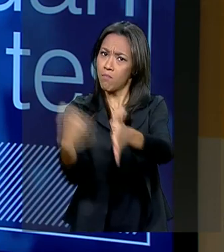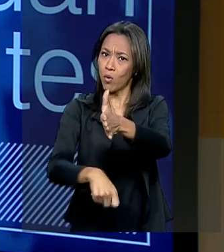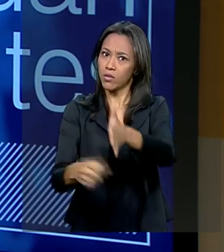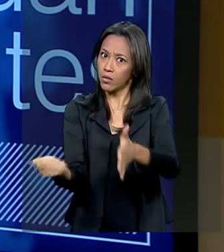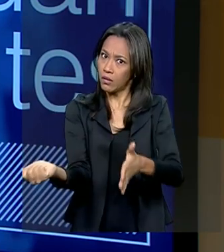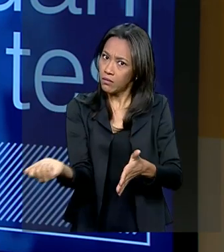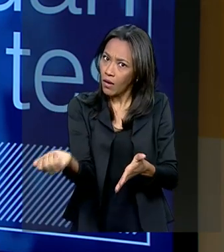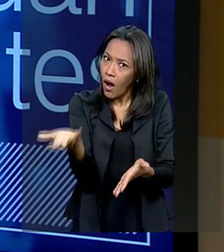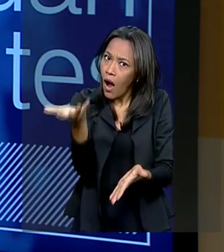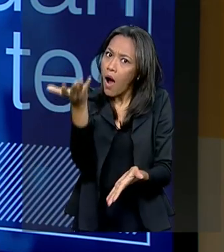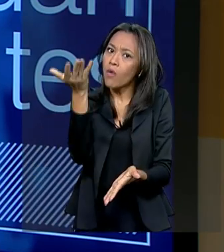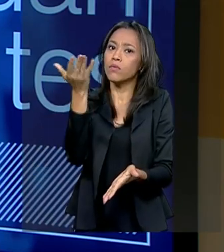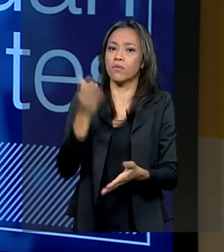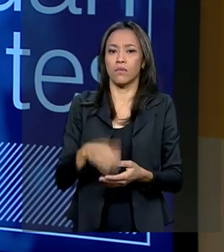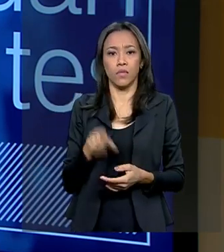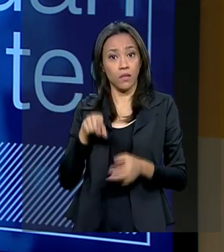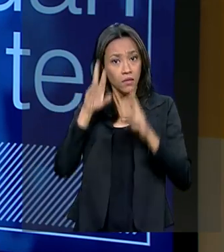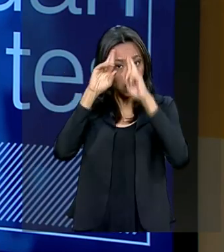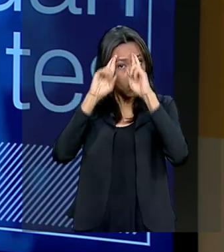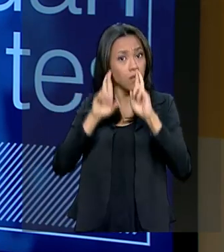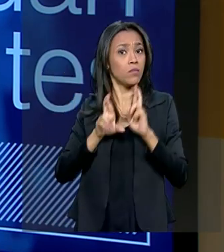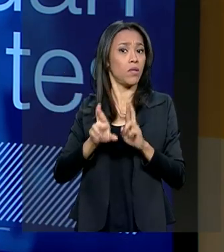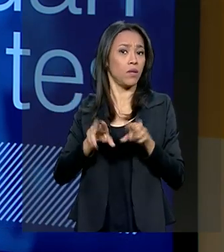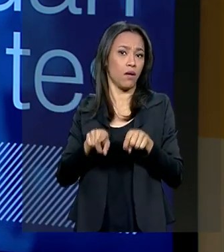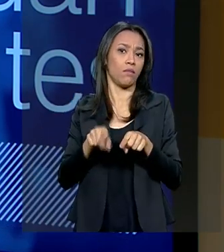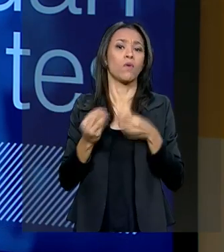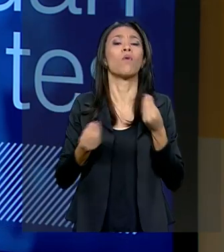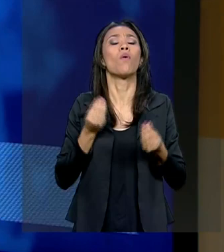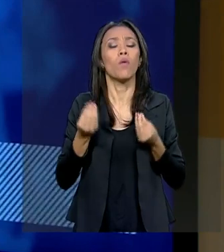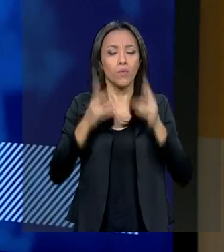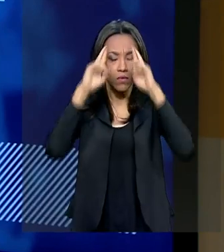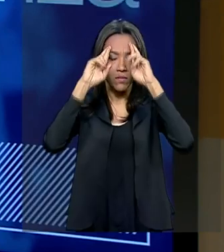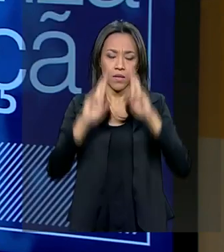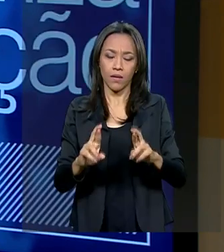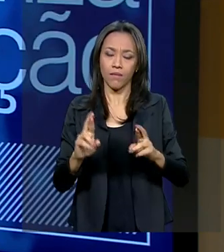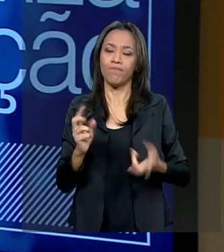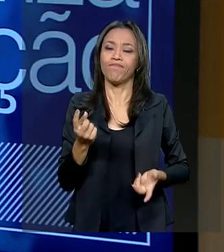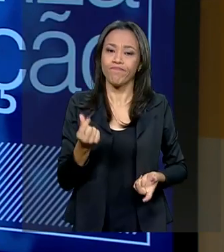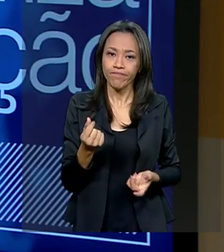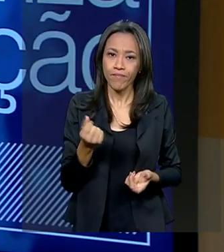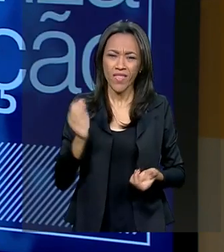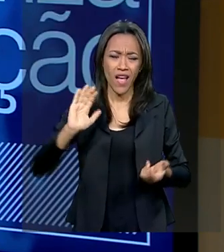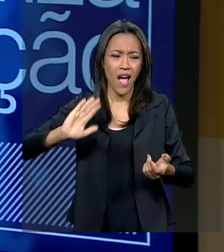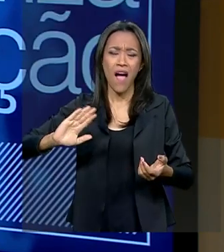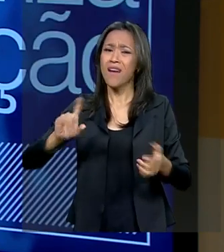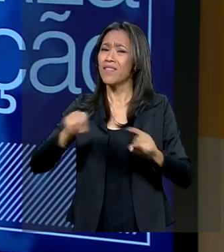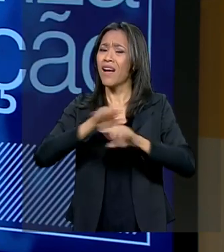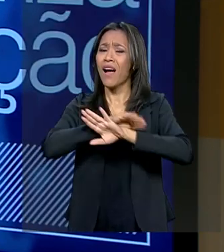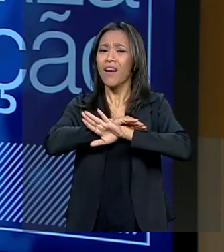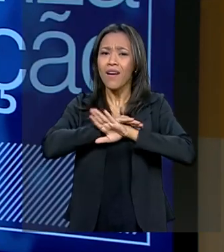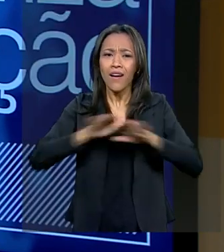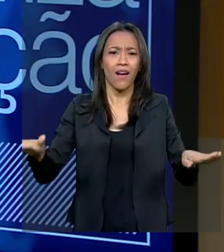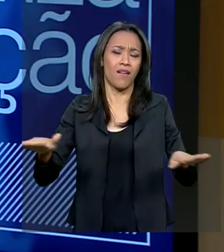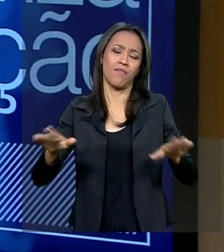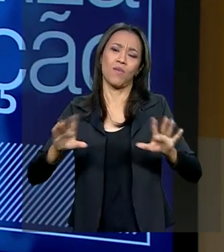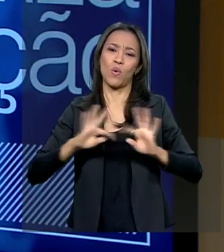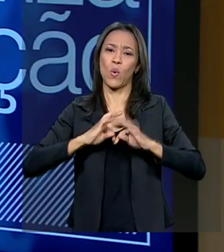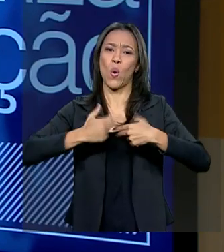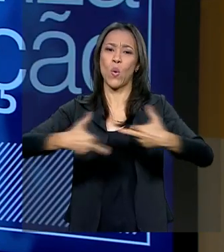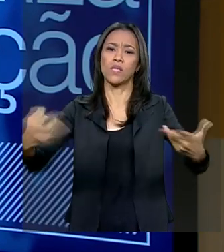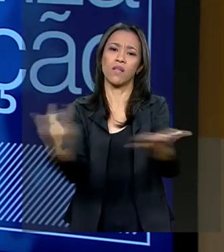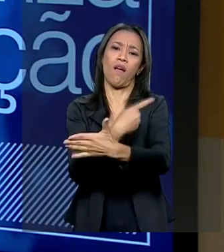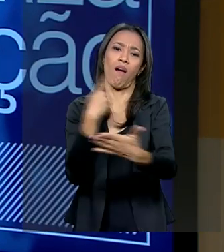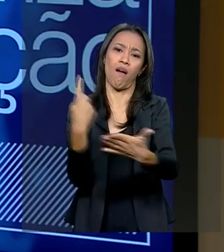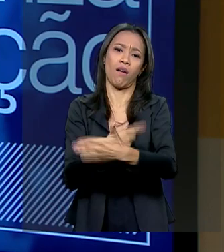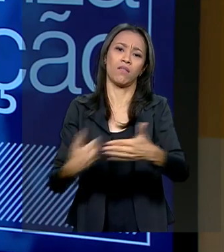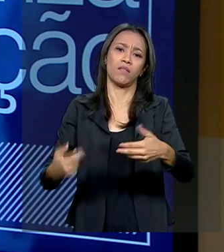E isso tem que ser respeitado. Como é que a gente respeita o dinheiro? Primeiro, acaba com toda aquela coisa errada que teve no passado. A segunda,